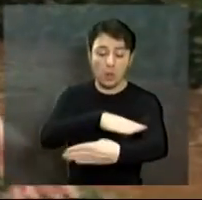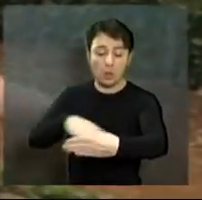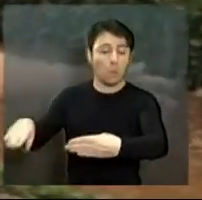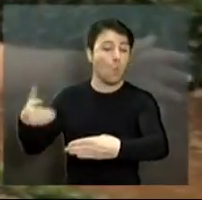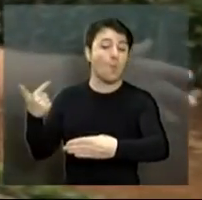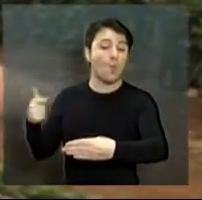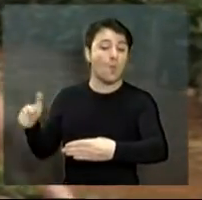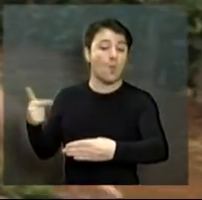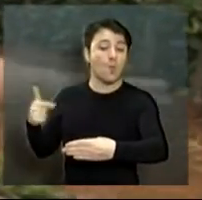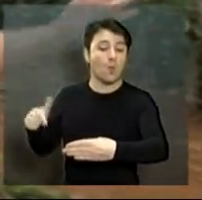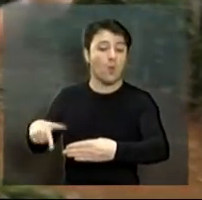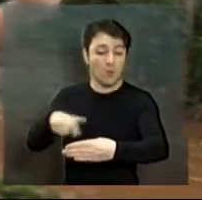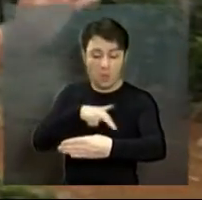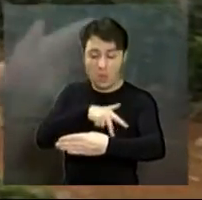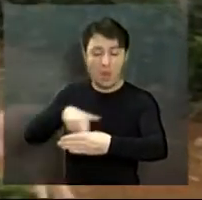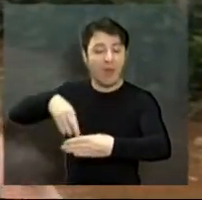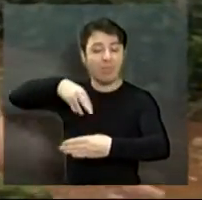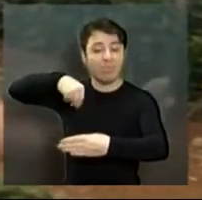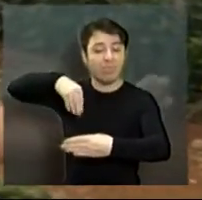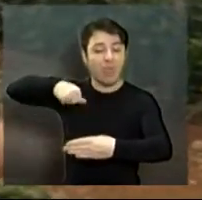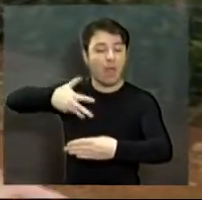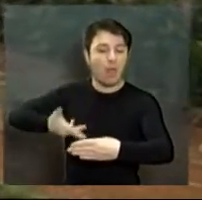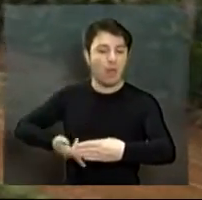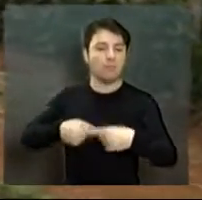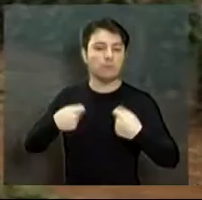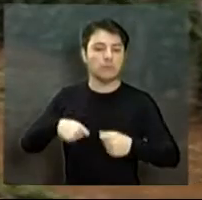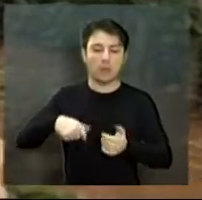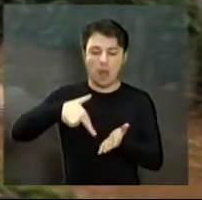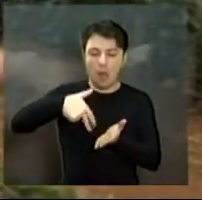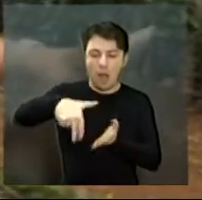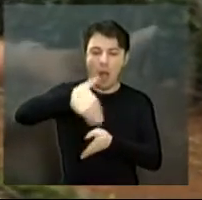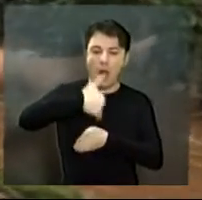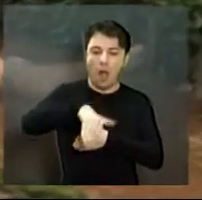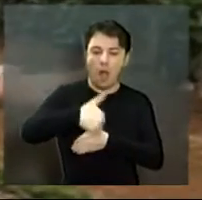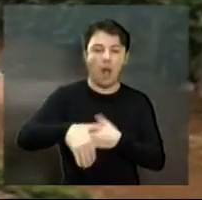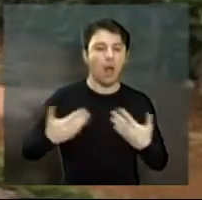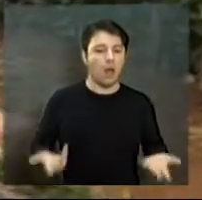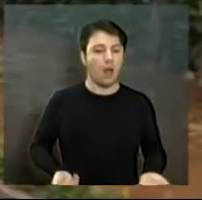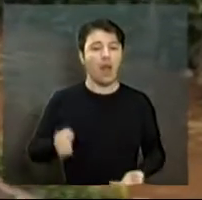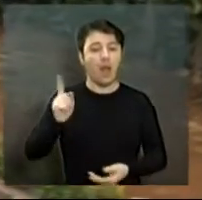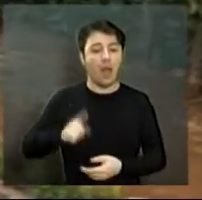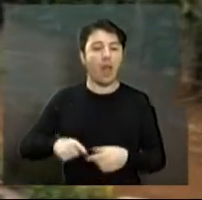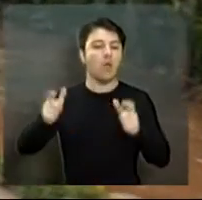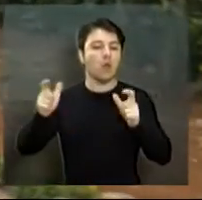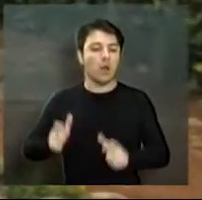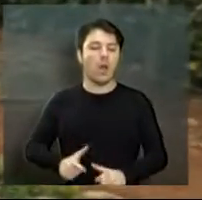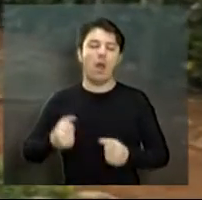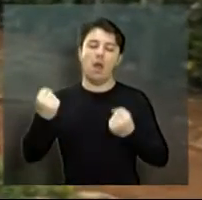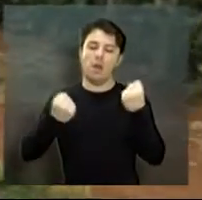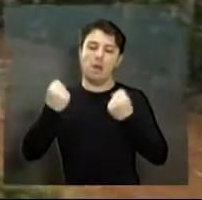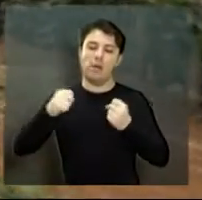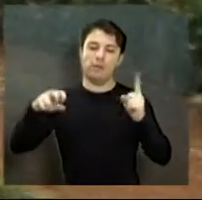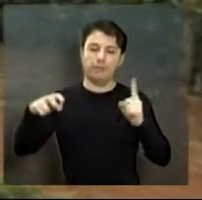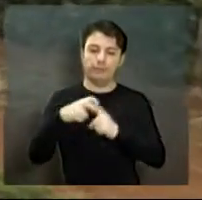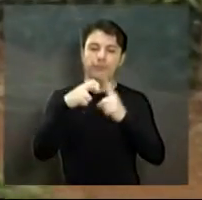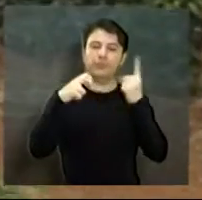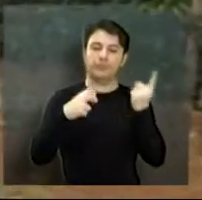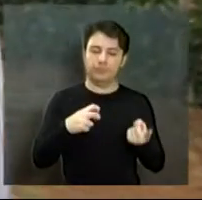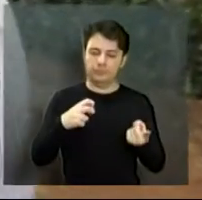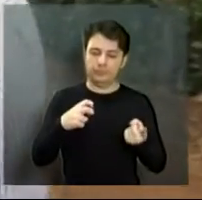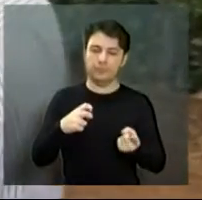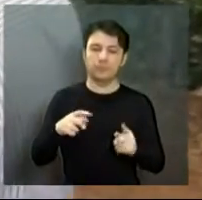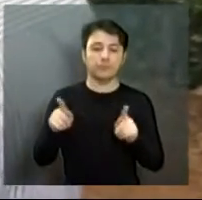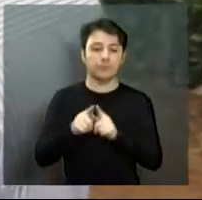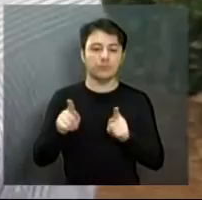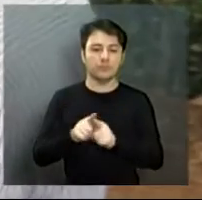saem da escola e têm que ir pela rua aqui. Esse foi o local do acidente aqui. Na Princesa Isabel